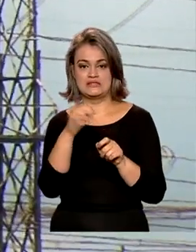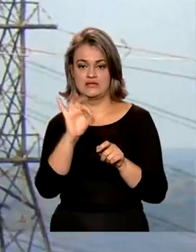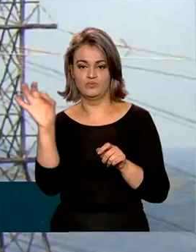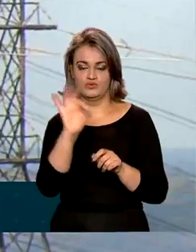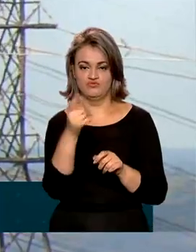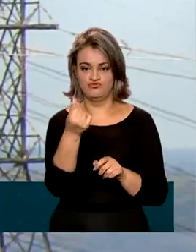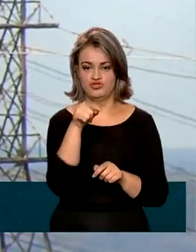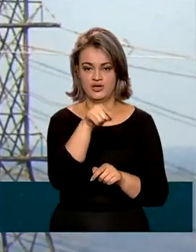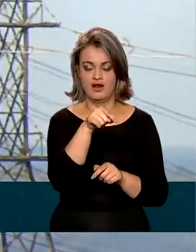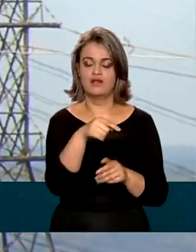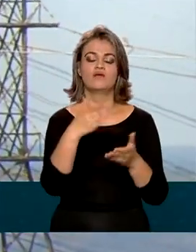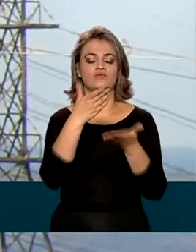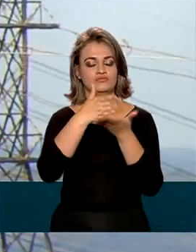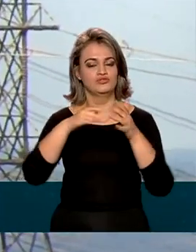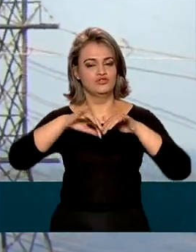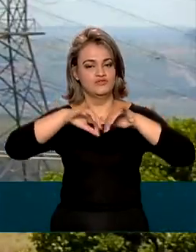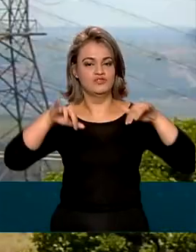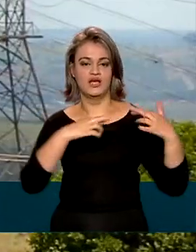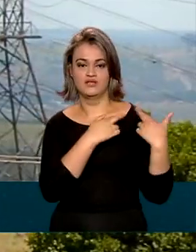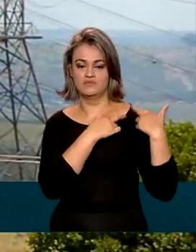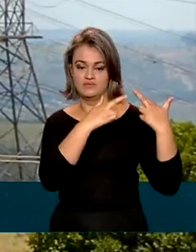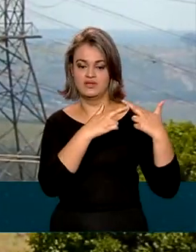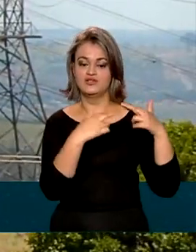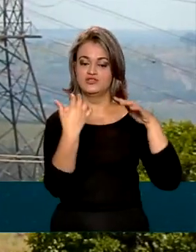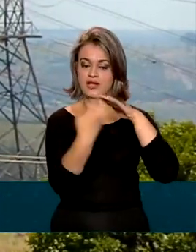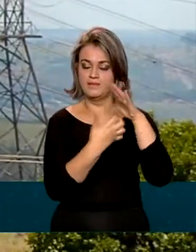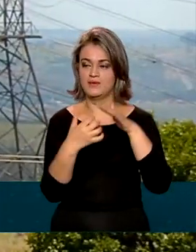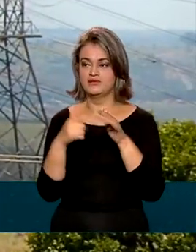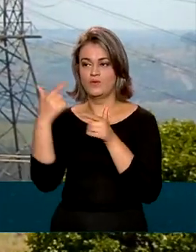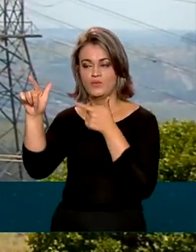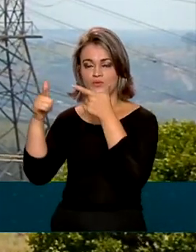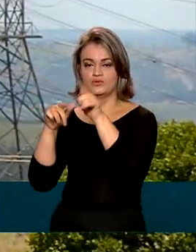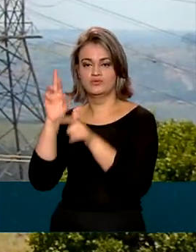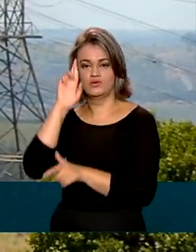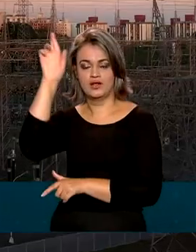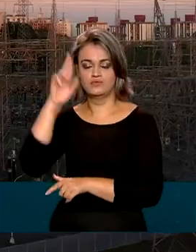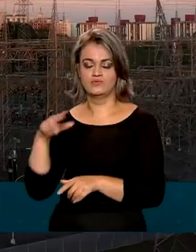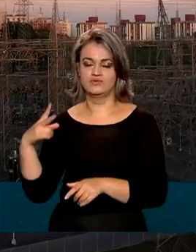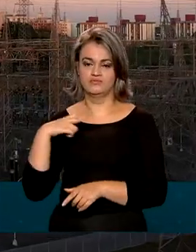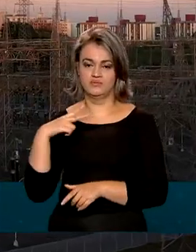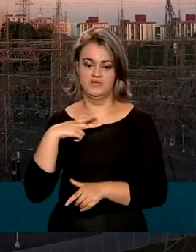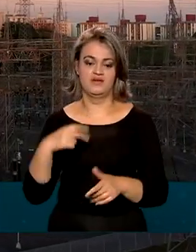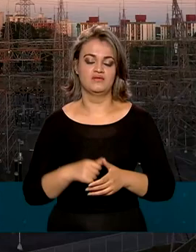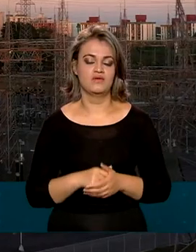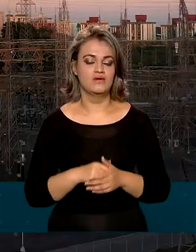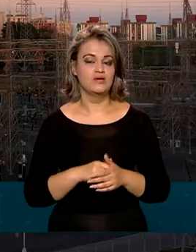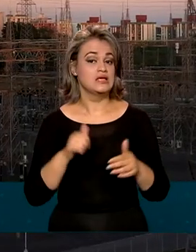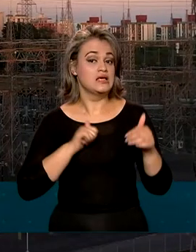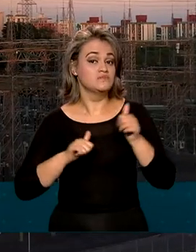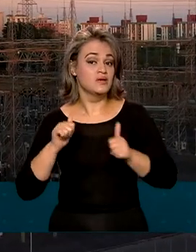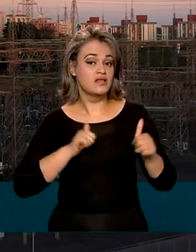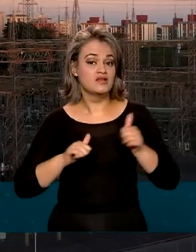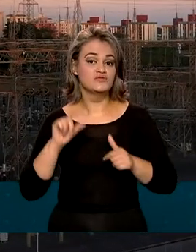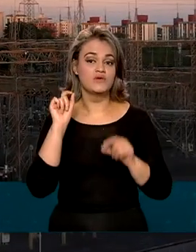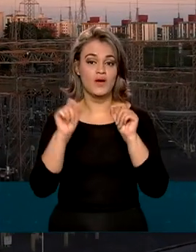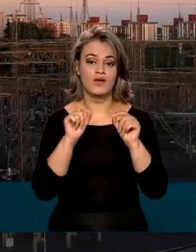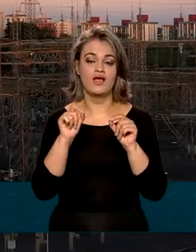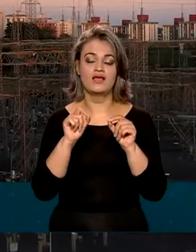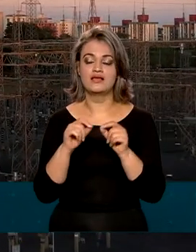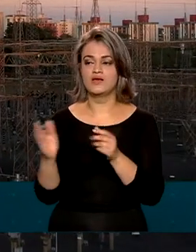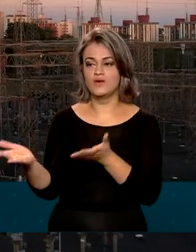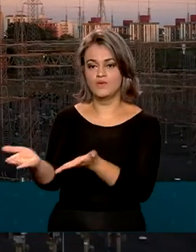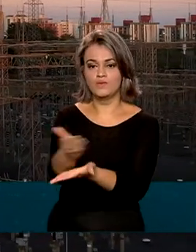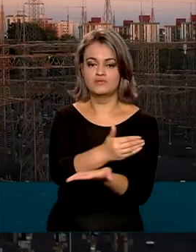do capital e divide a responsabilidade da empresa com acionistas da iniciativa privada. E a expectativa é que sejam